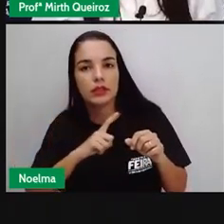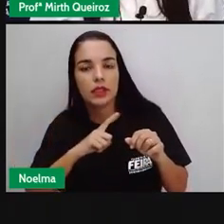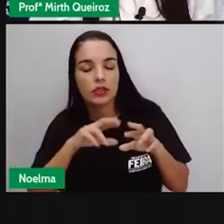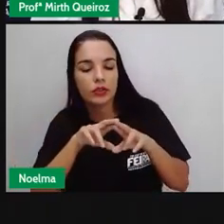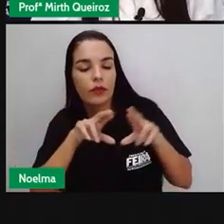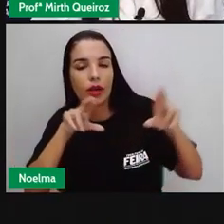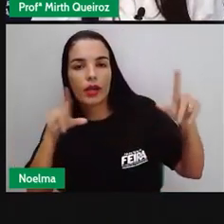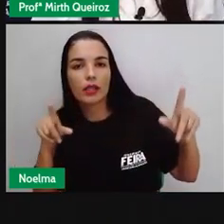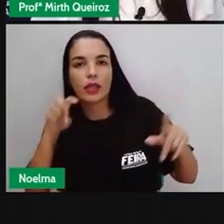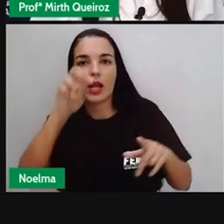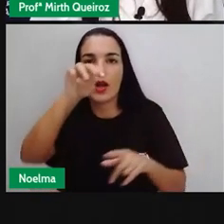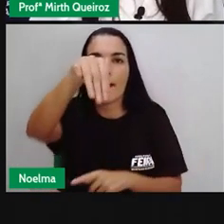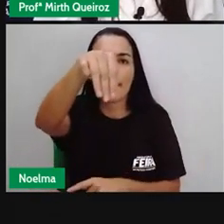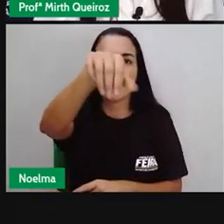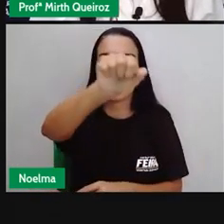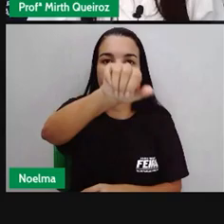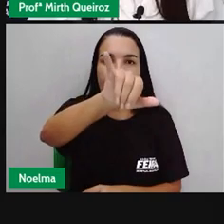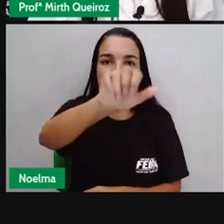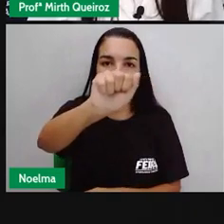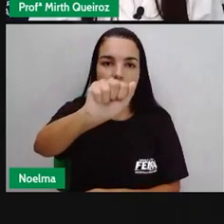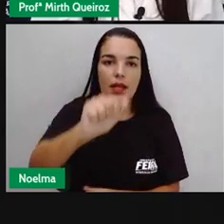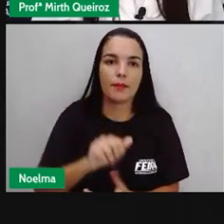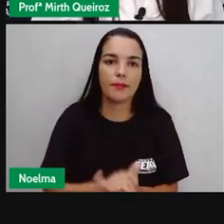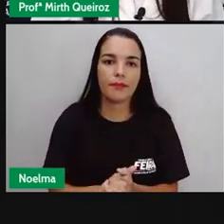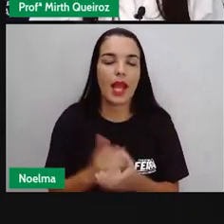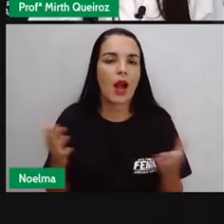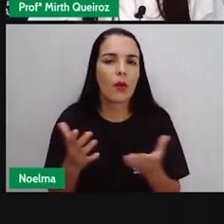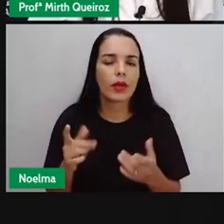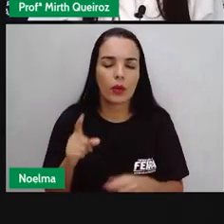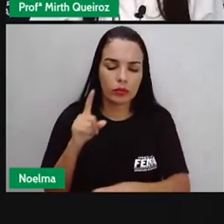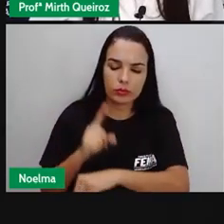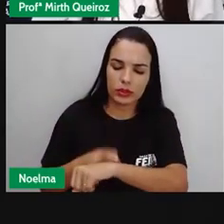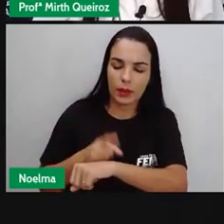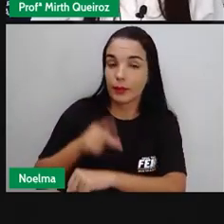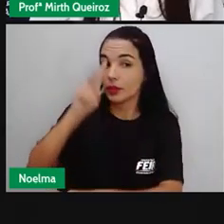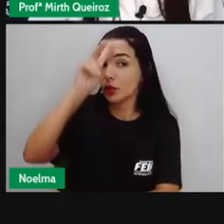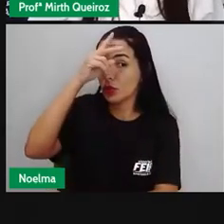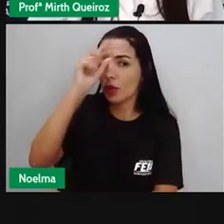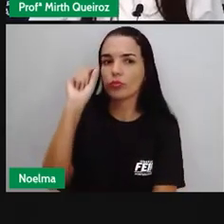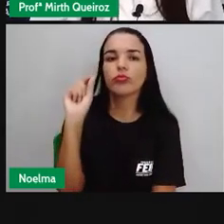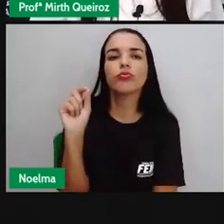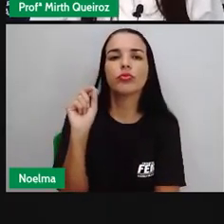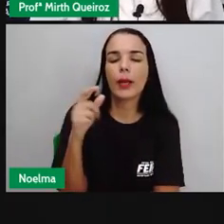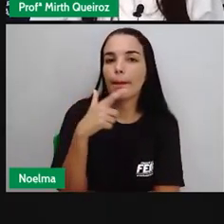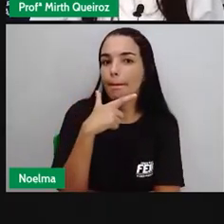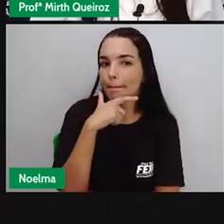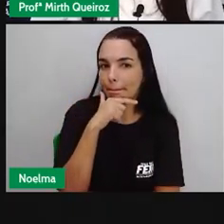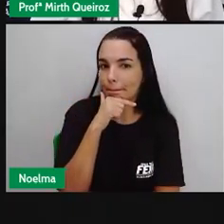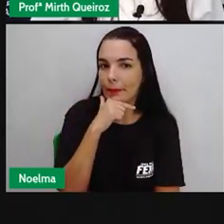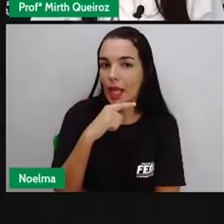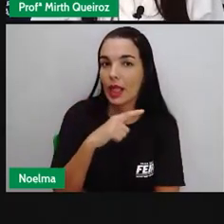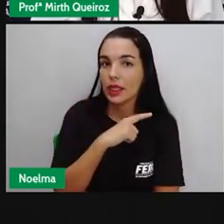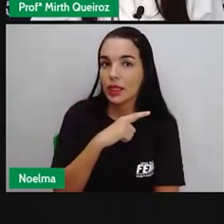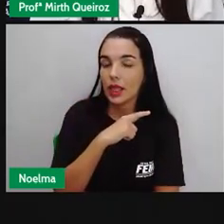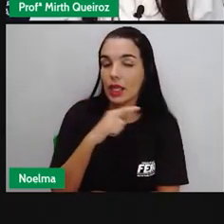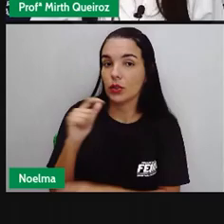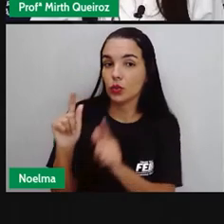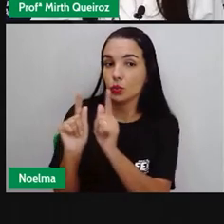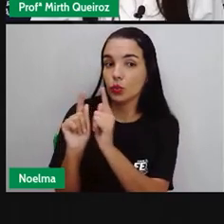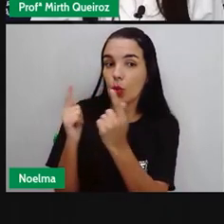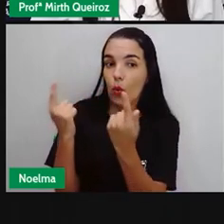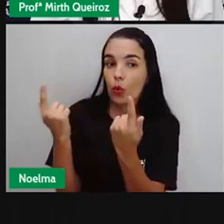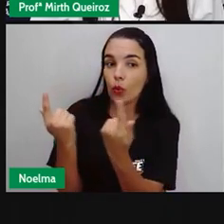cronológico Tempo histórico O tempo histórico tem como agentes os grupos humanos